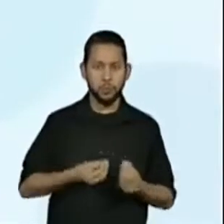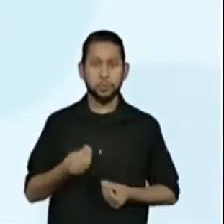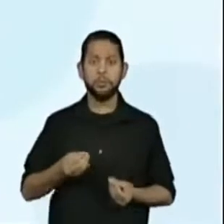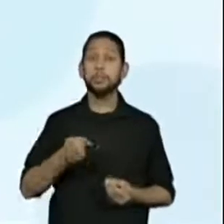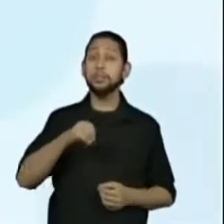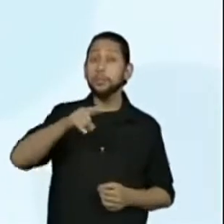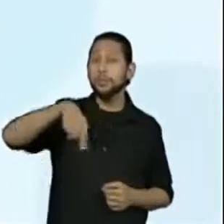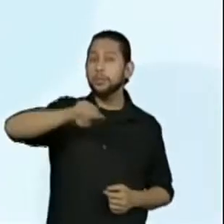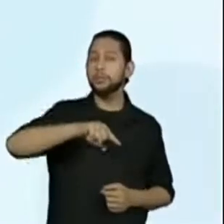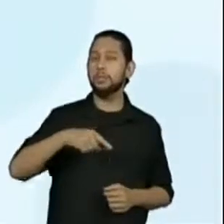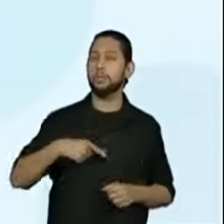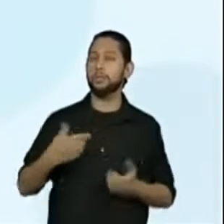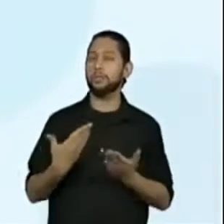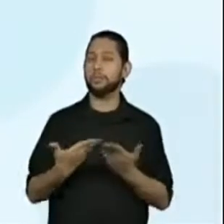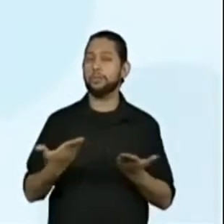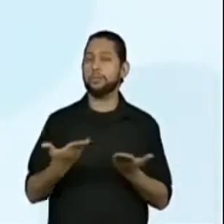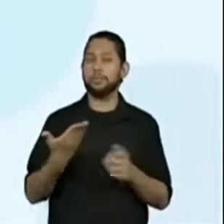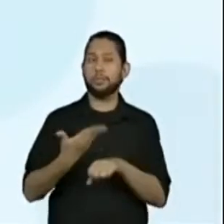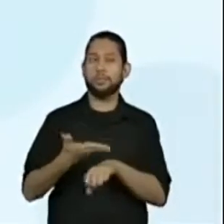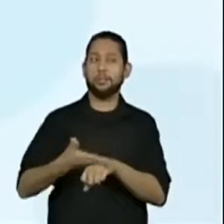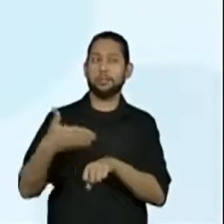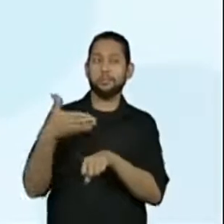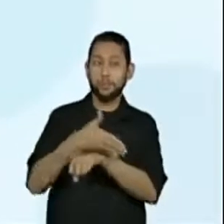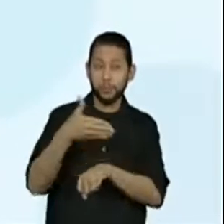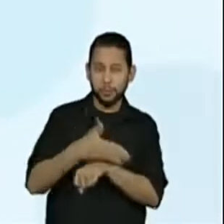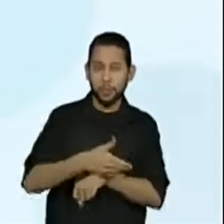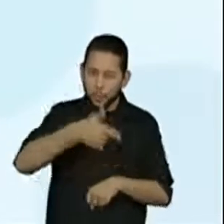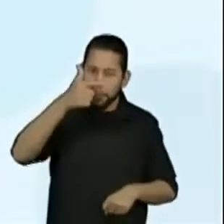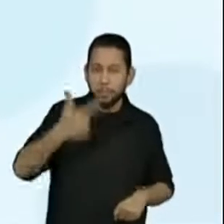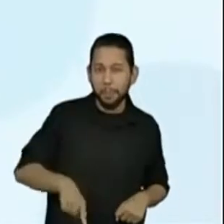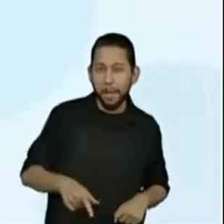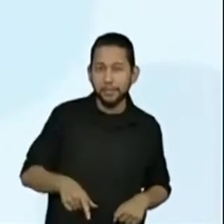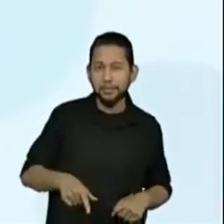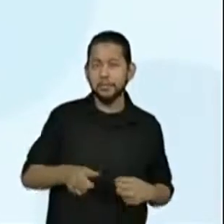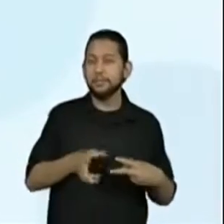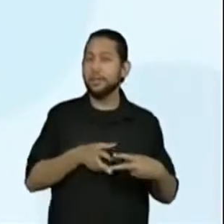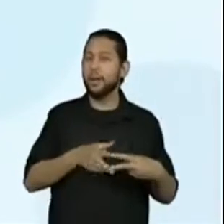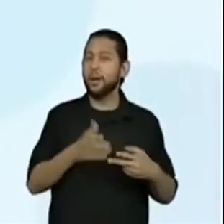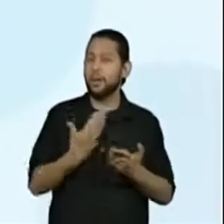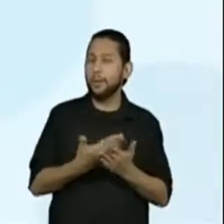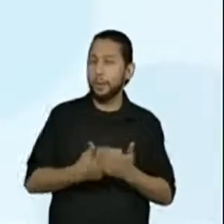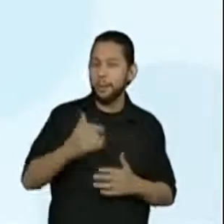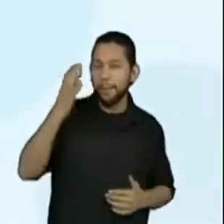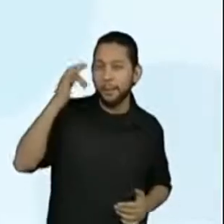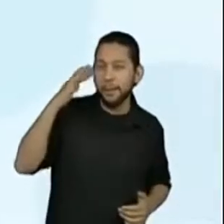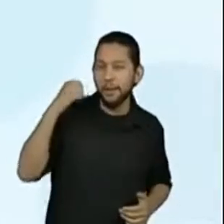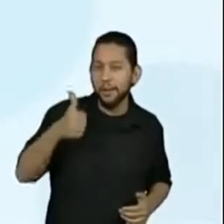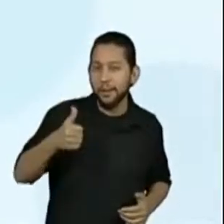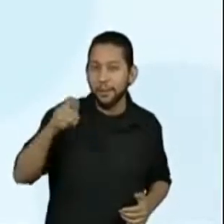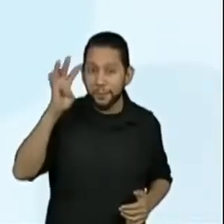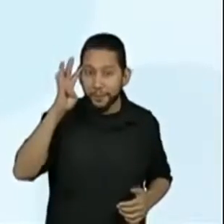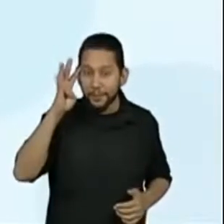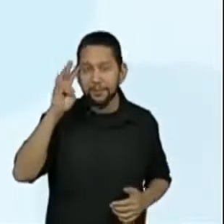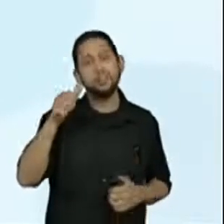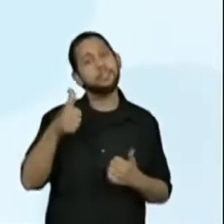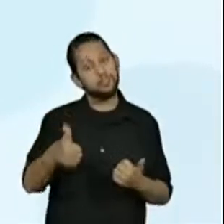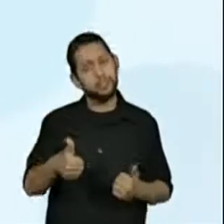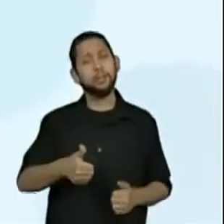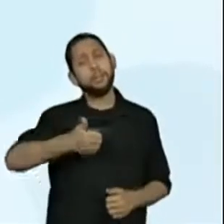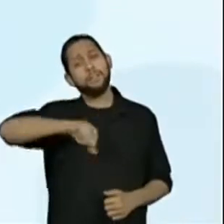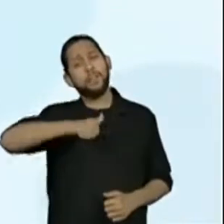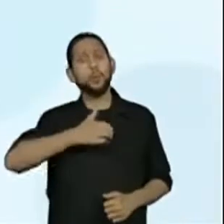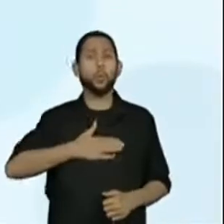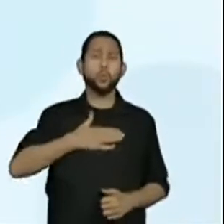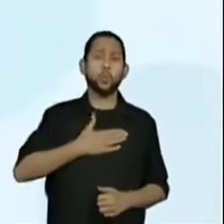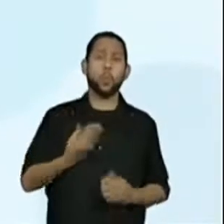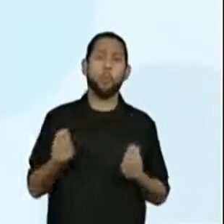gostou da aula de hoje e está preparado para mais uma dobradinha da lininha amanhã, avalia positivamente